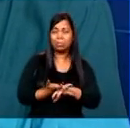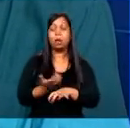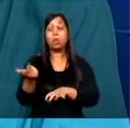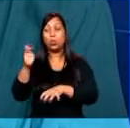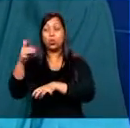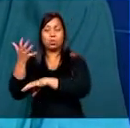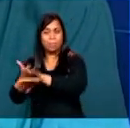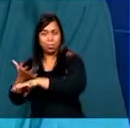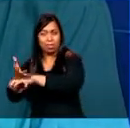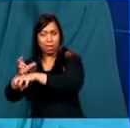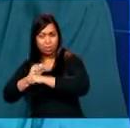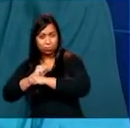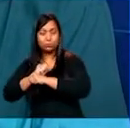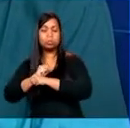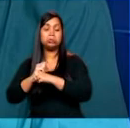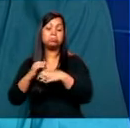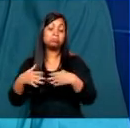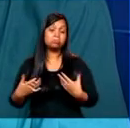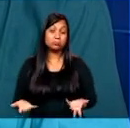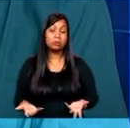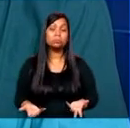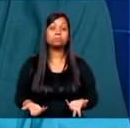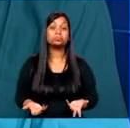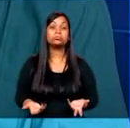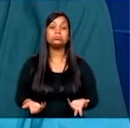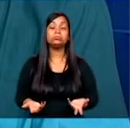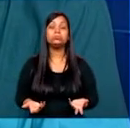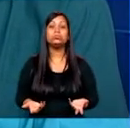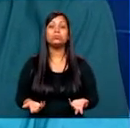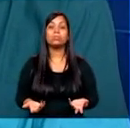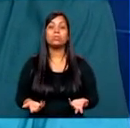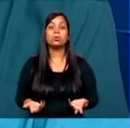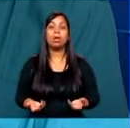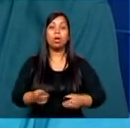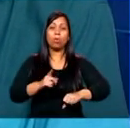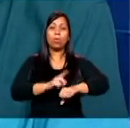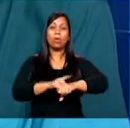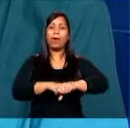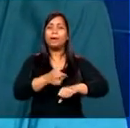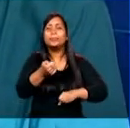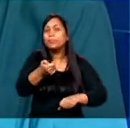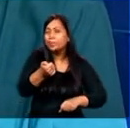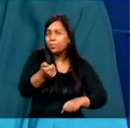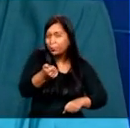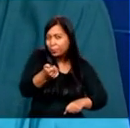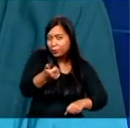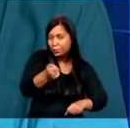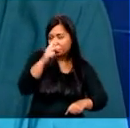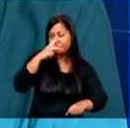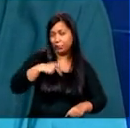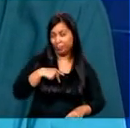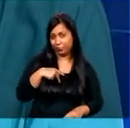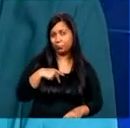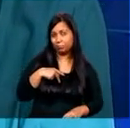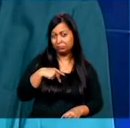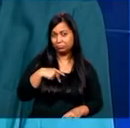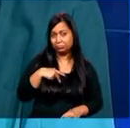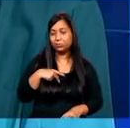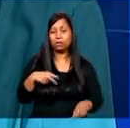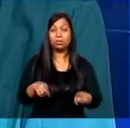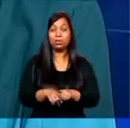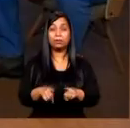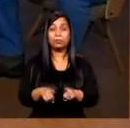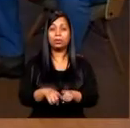então acaba sendo uma carga horária pequena para mim. E aí, o